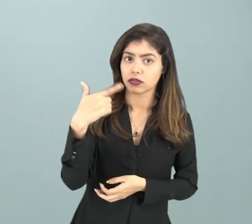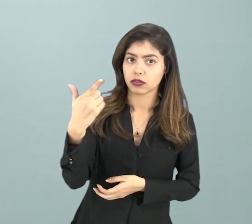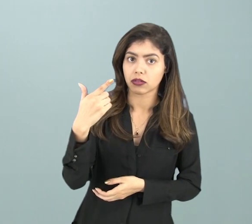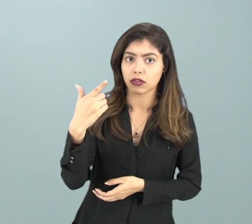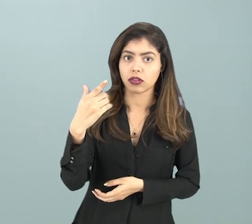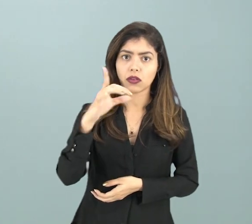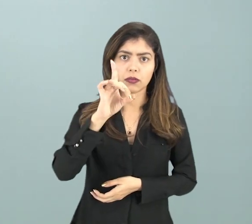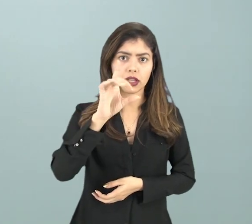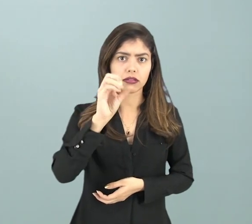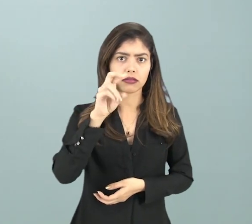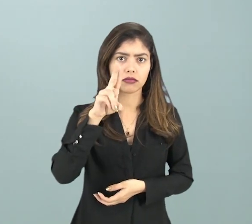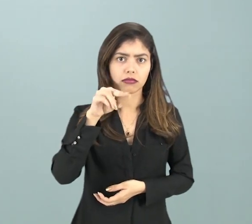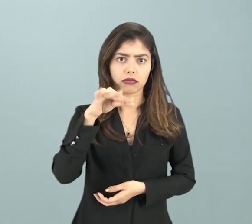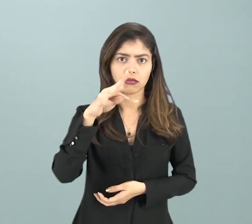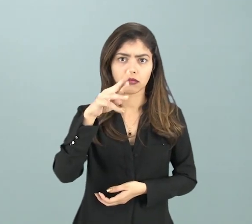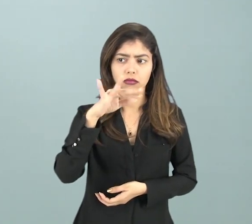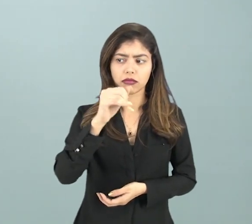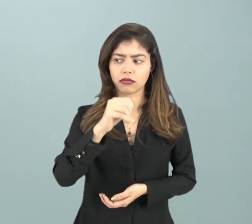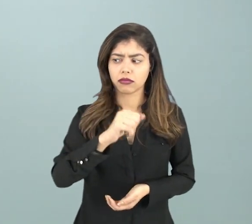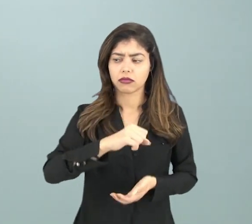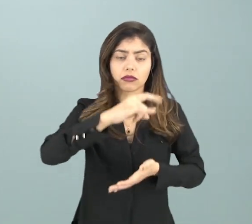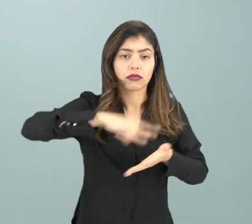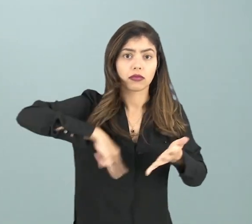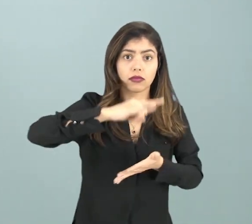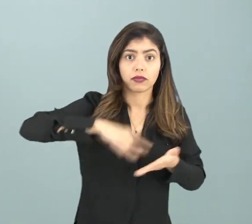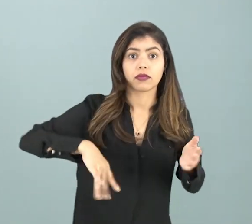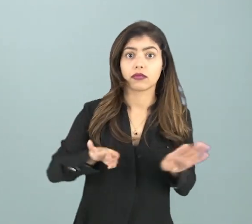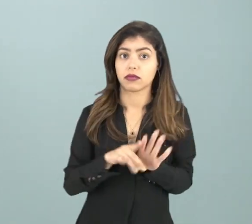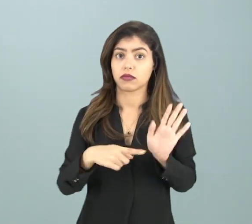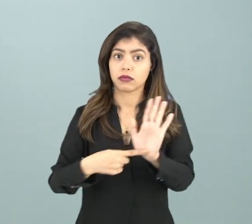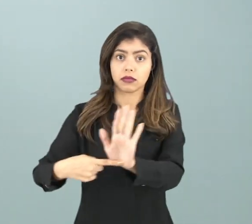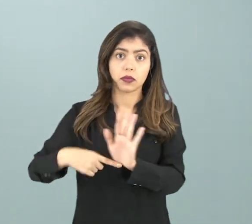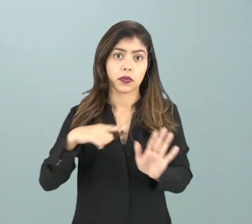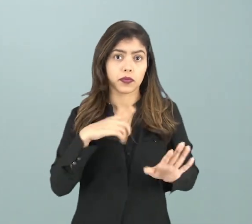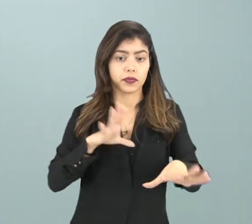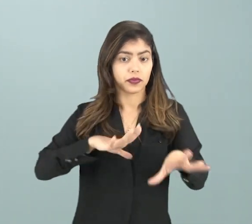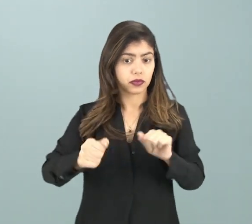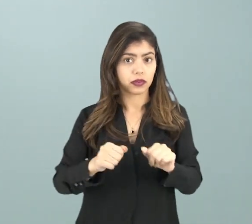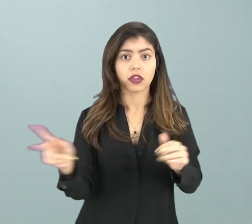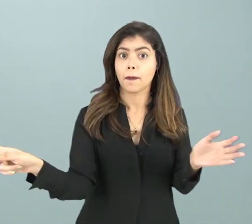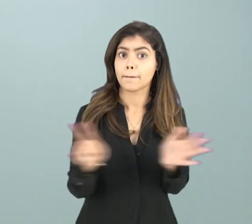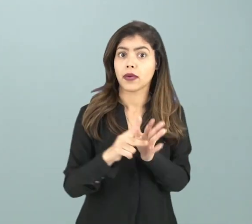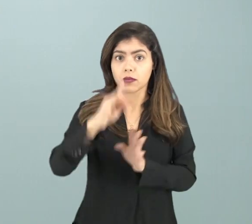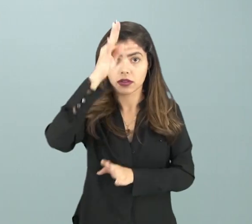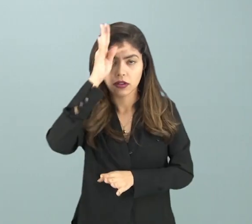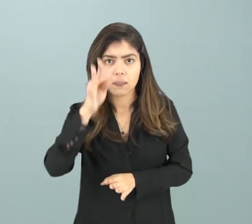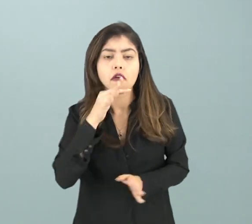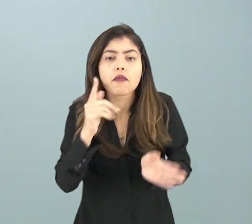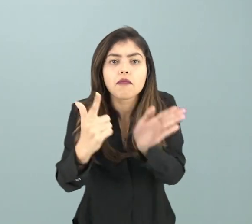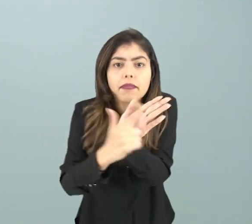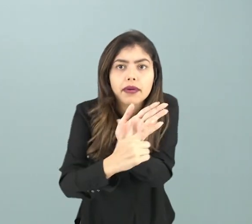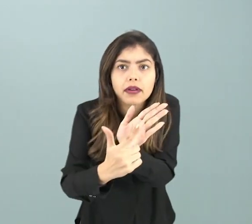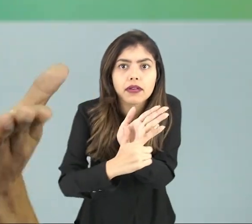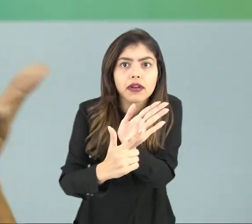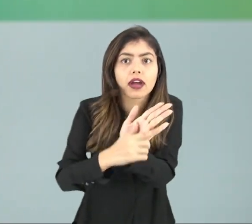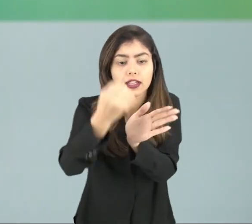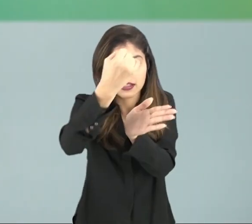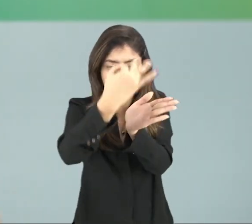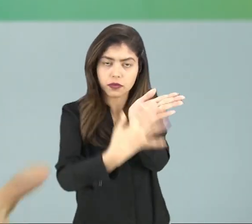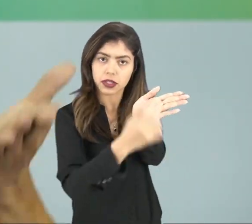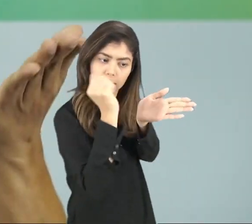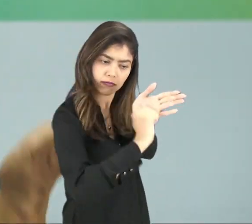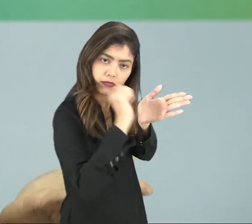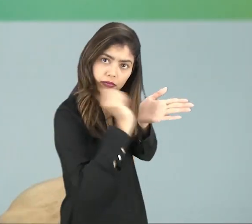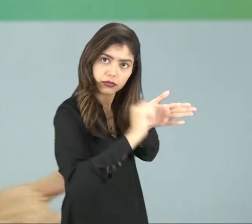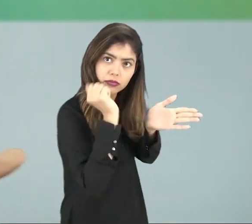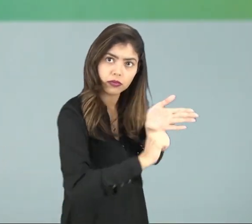documentos internos não se dão mais por aquela forma tradicional, o papel, o ofício, o